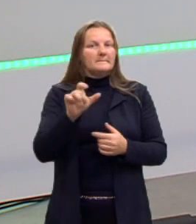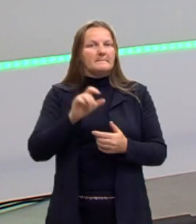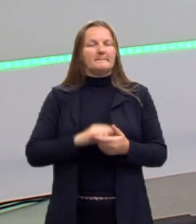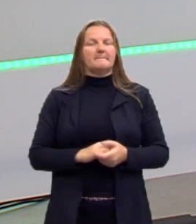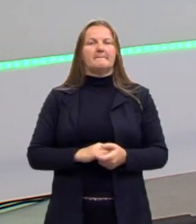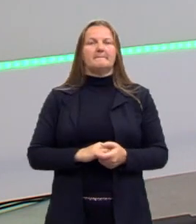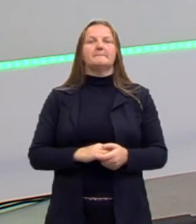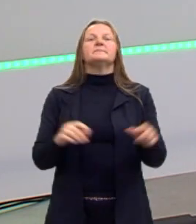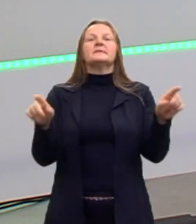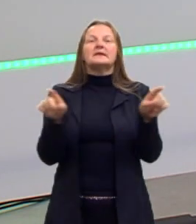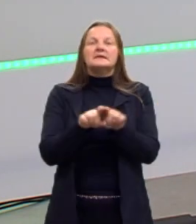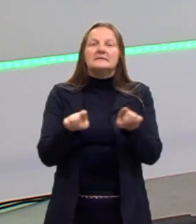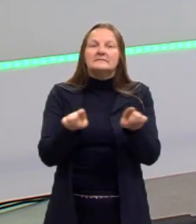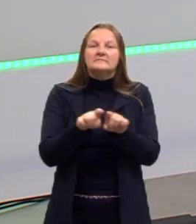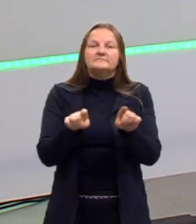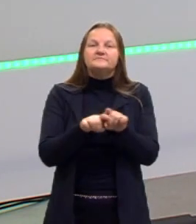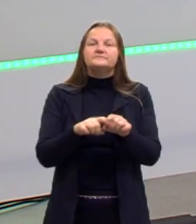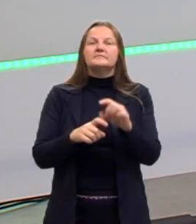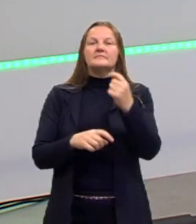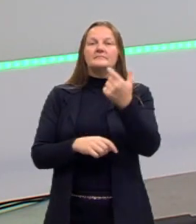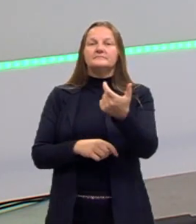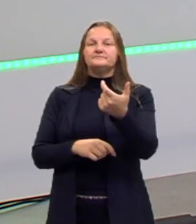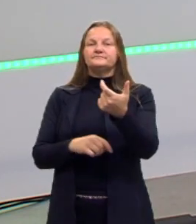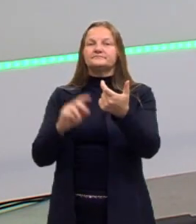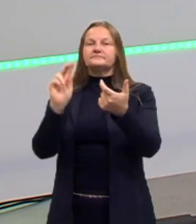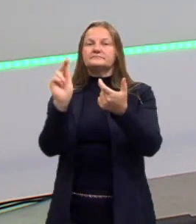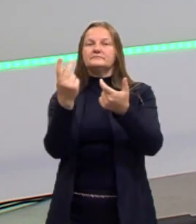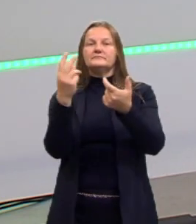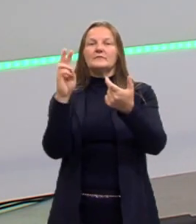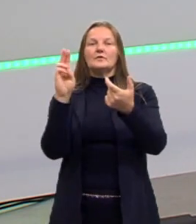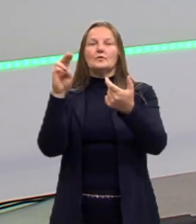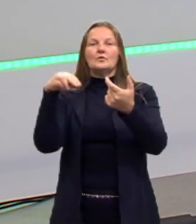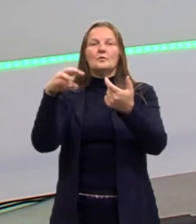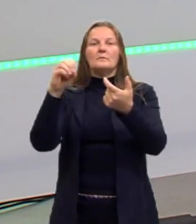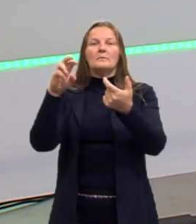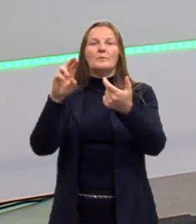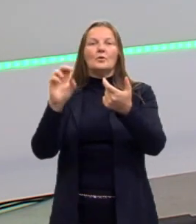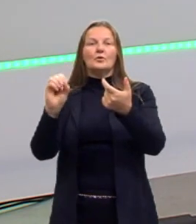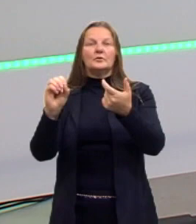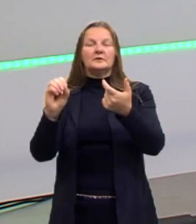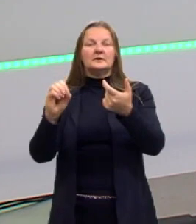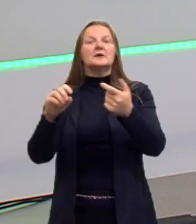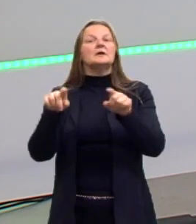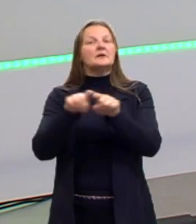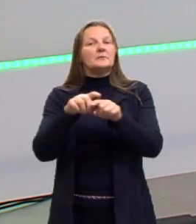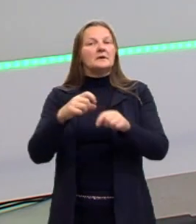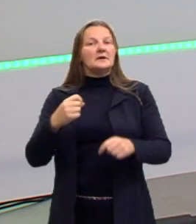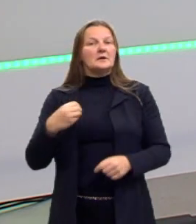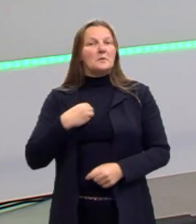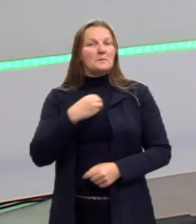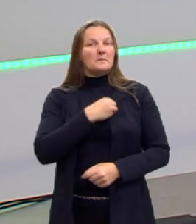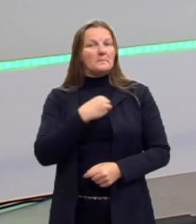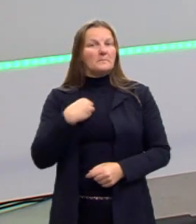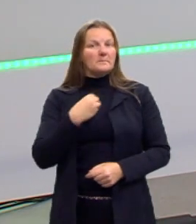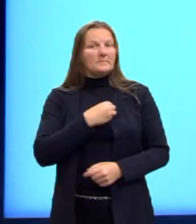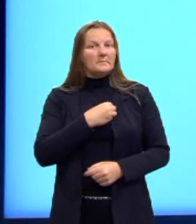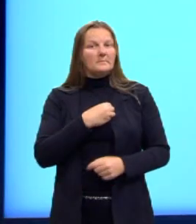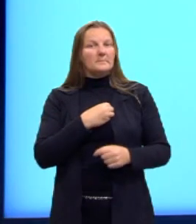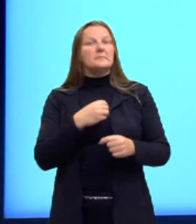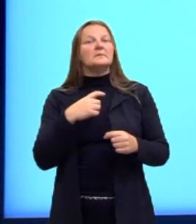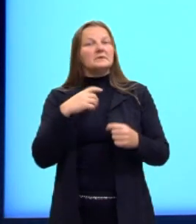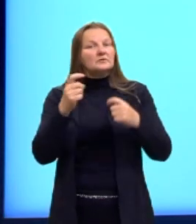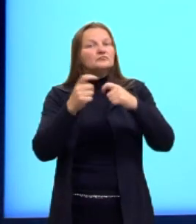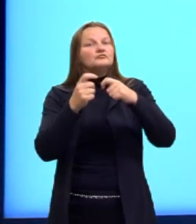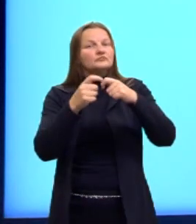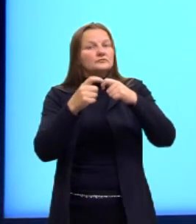Também, a gente vai ter o termo humor originário da medicina humoral. Ou seja, a gente vai ter o